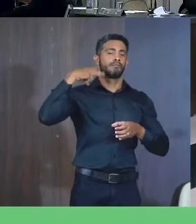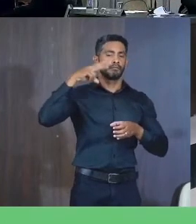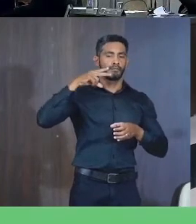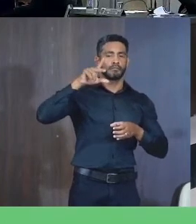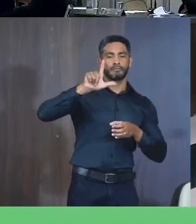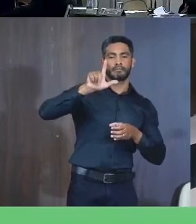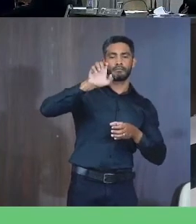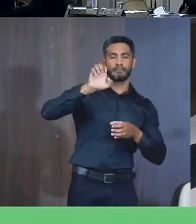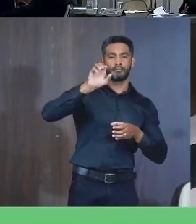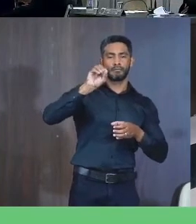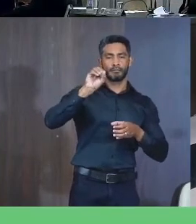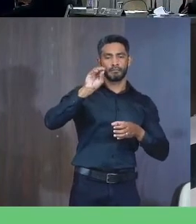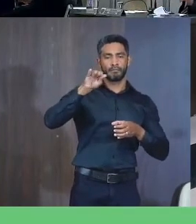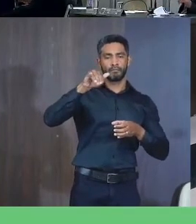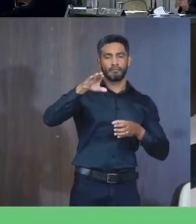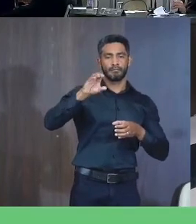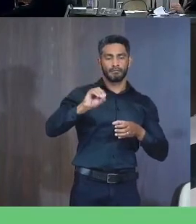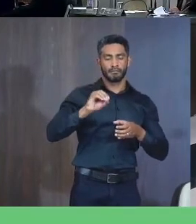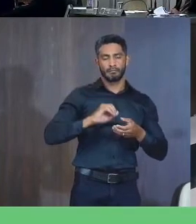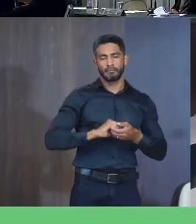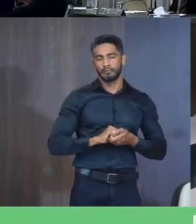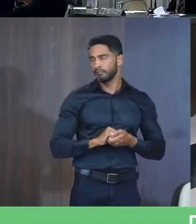Leobino Antunes De Bem